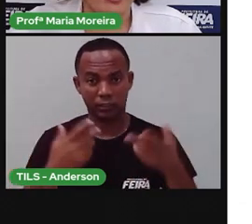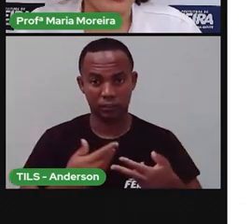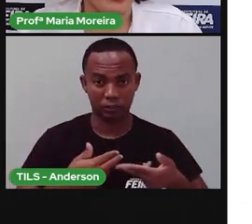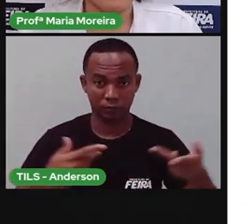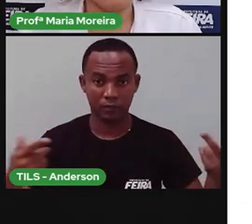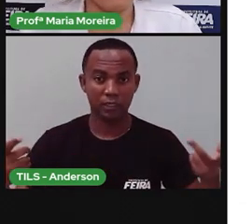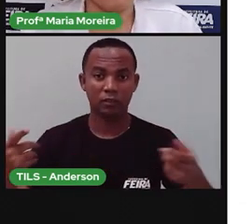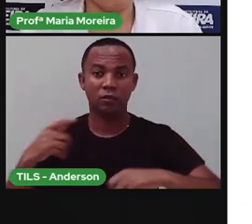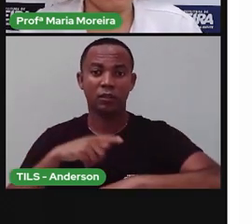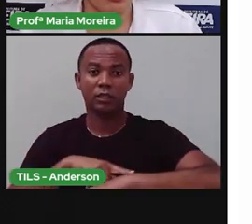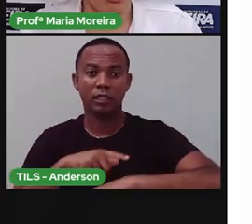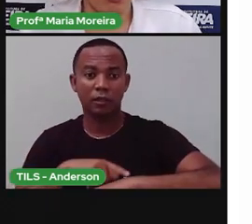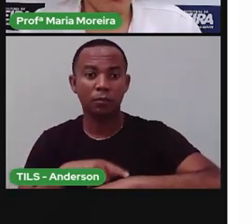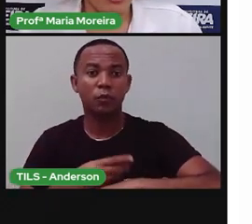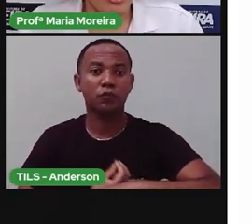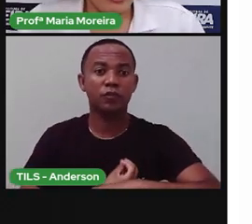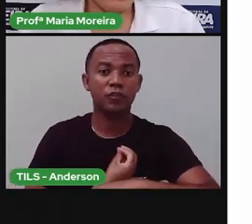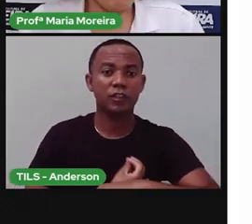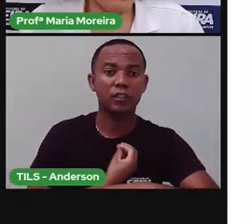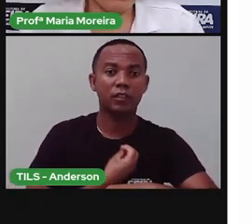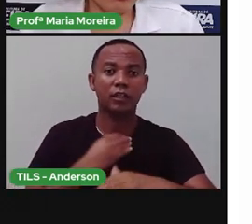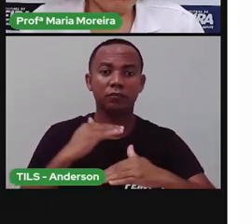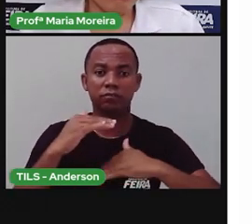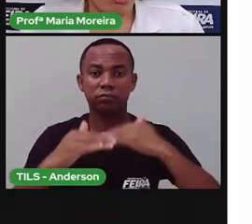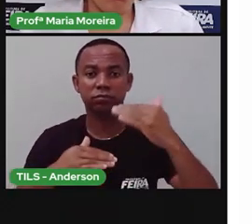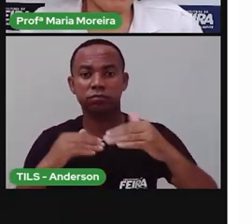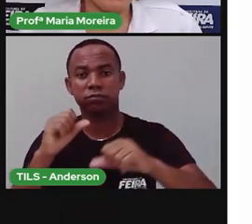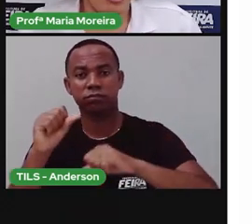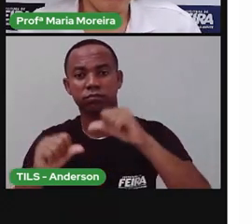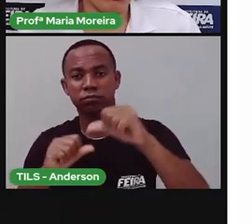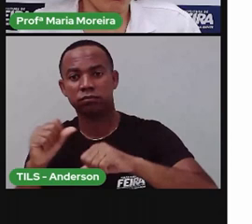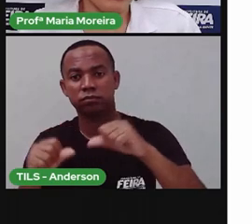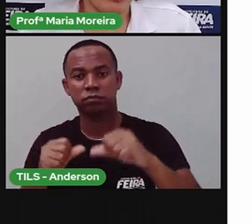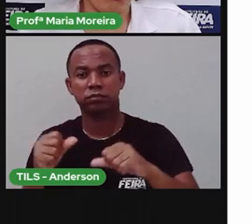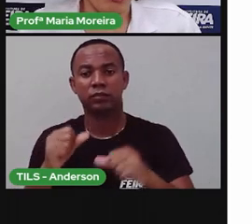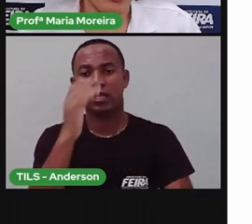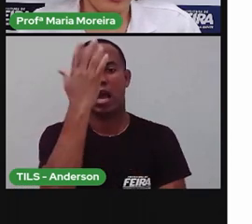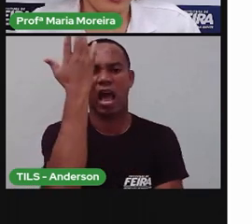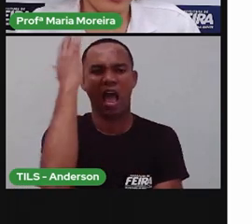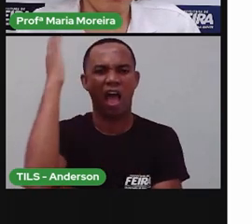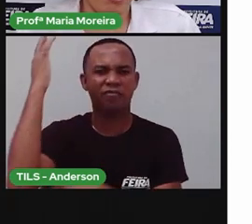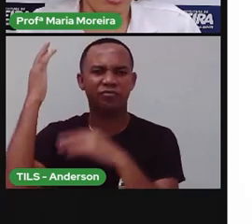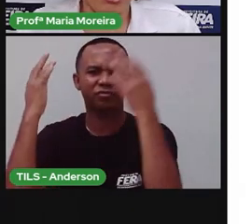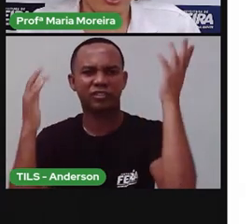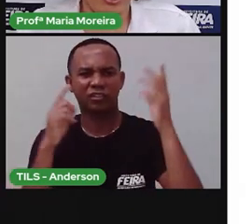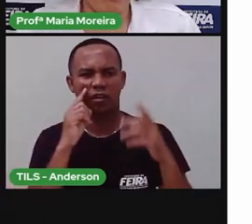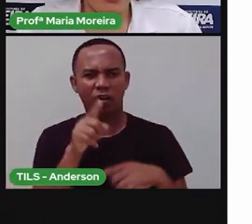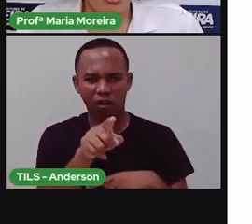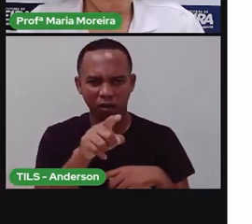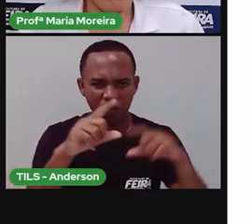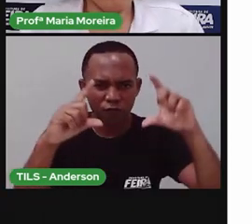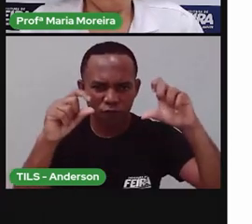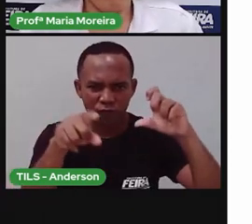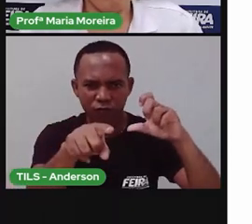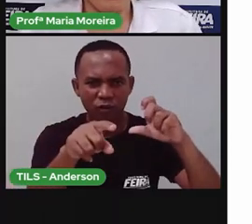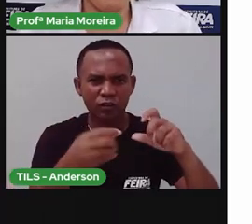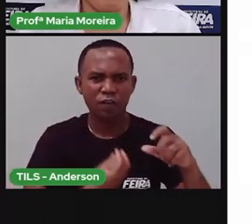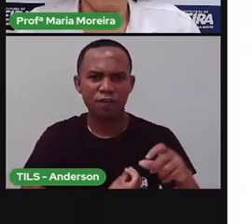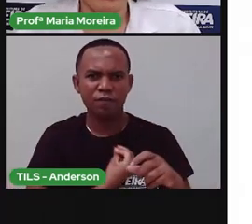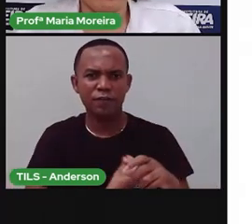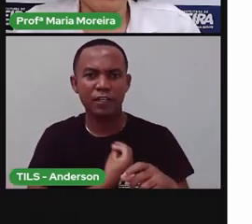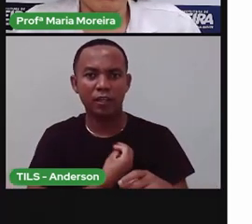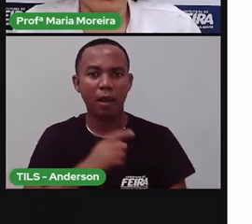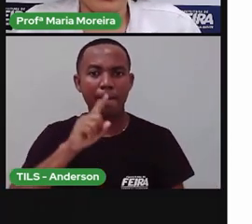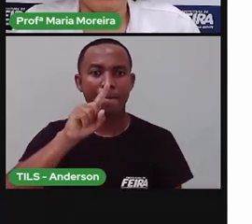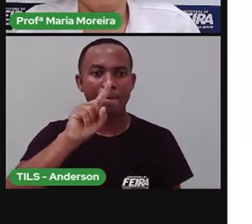vida em cada estágio do ciclo. Enquanto algumas árvores, como a sequoia, que é essa da imagem aí, podem viver mais